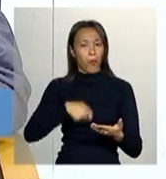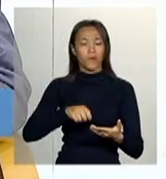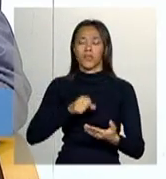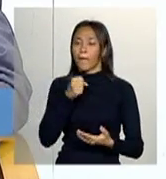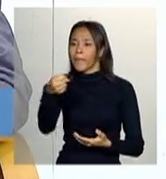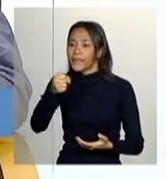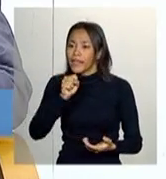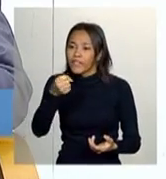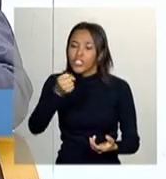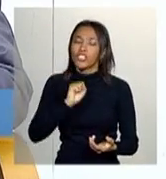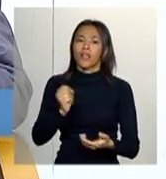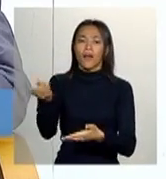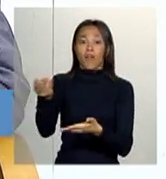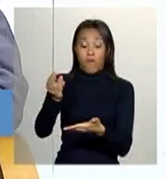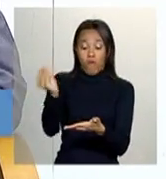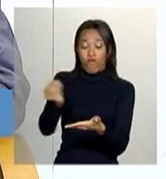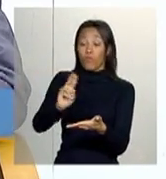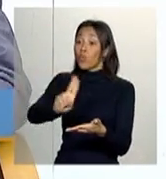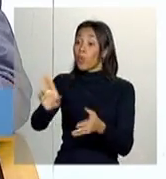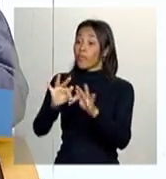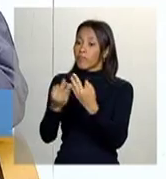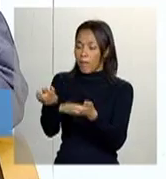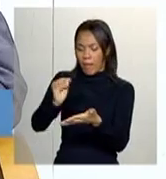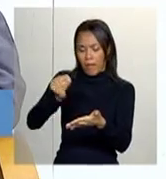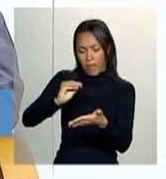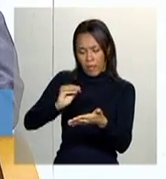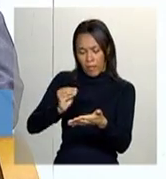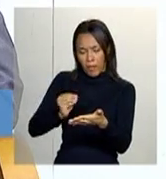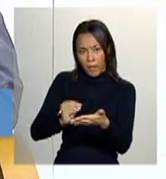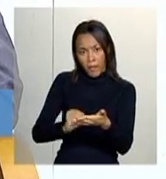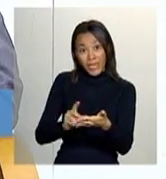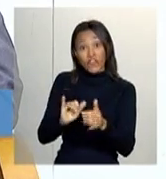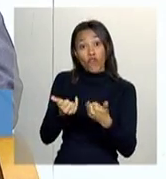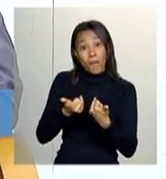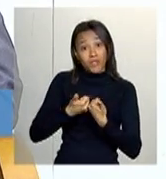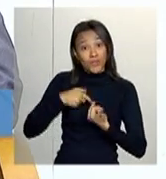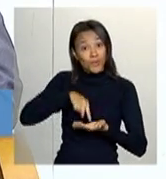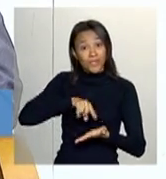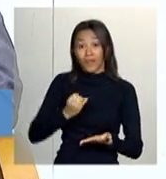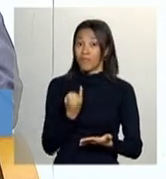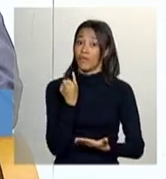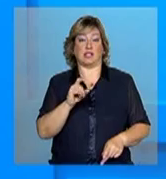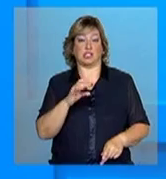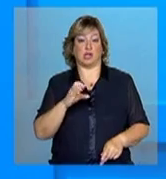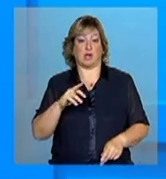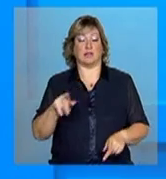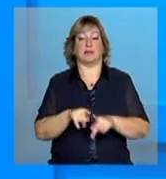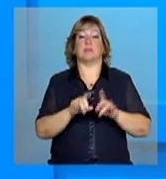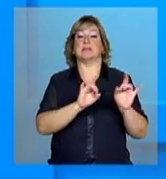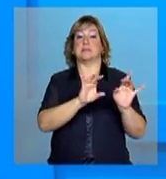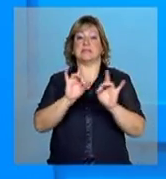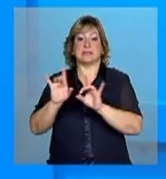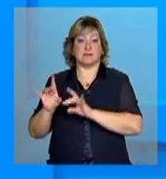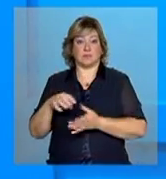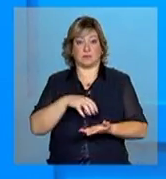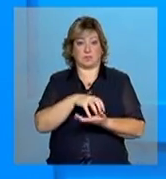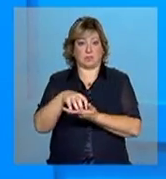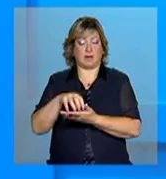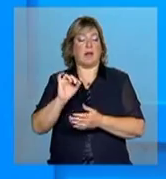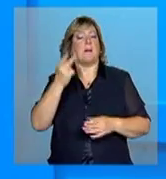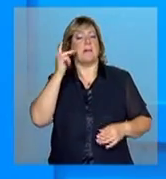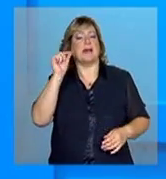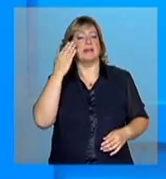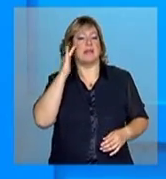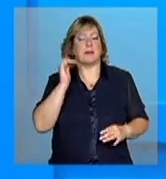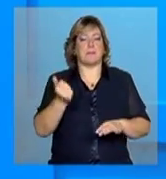entrevista, preenche o formulário e põe no sistema, incluindo essas informações que são muito importantes. Para entender melhor quem